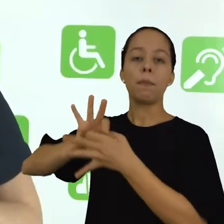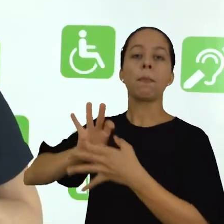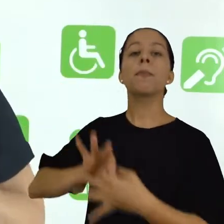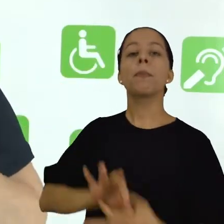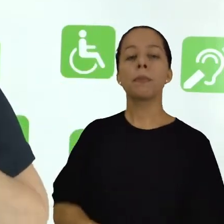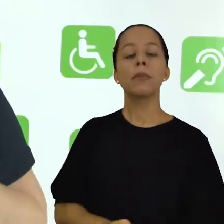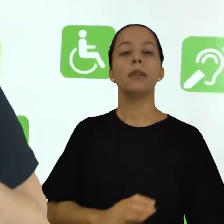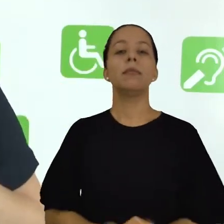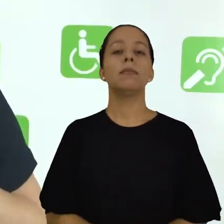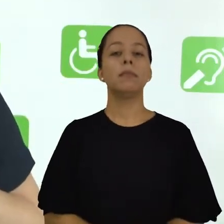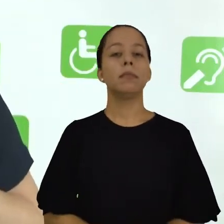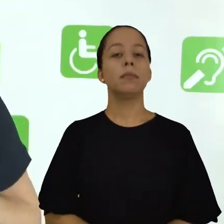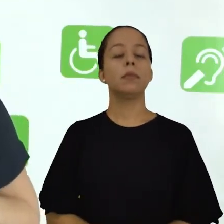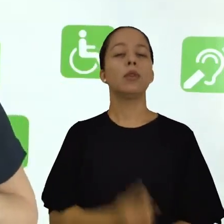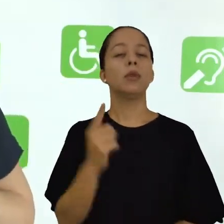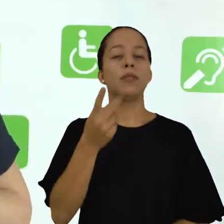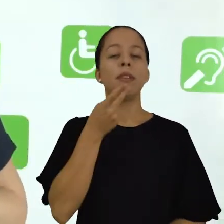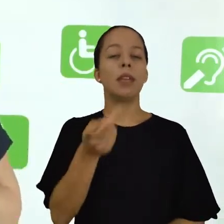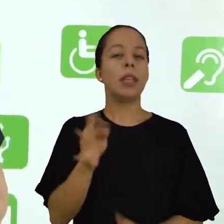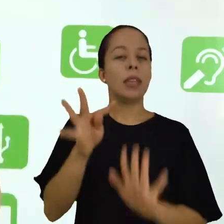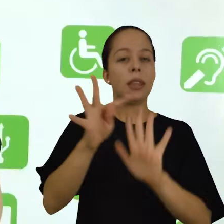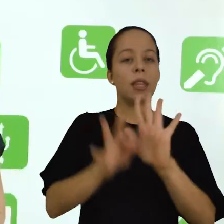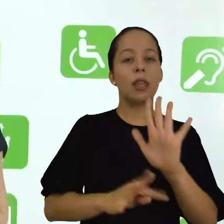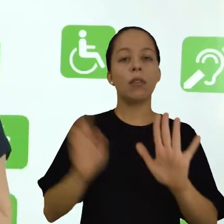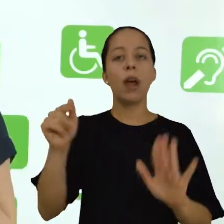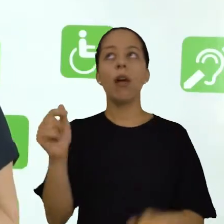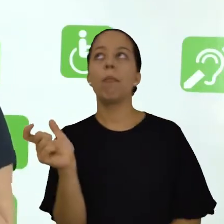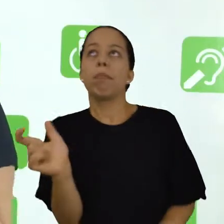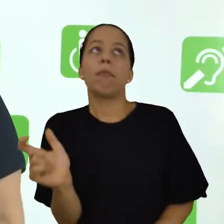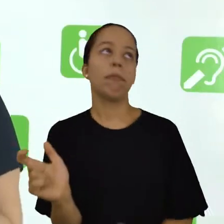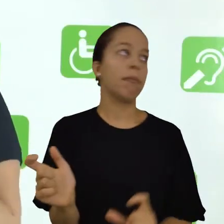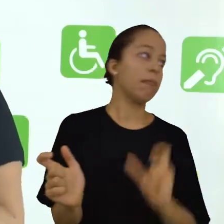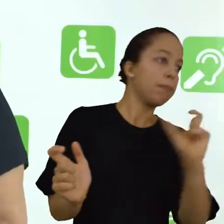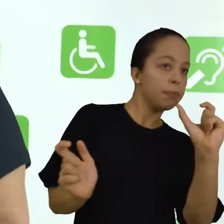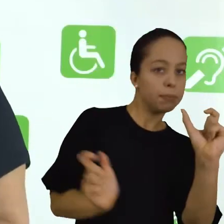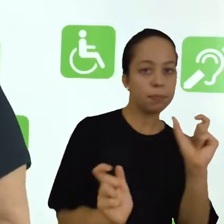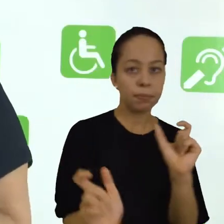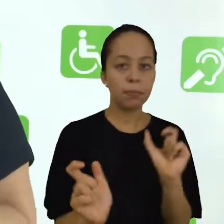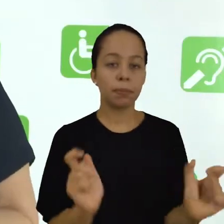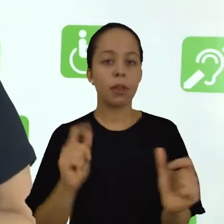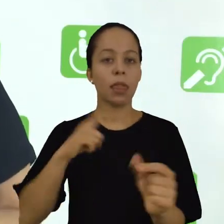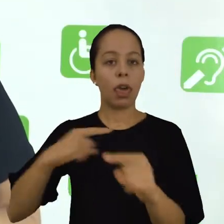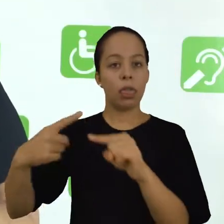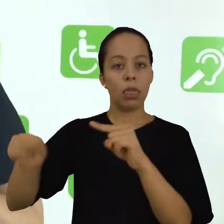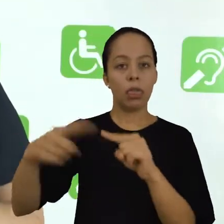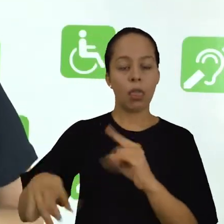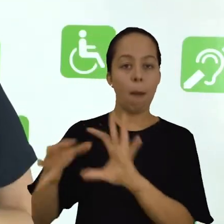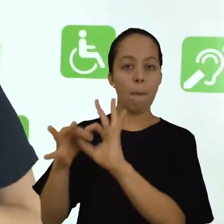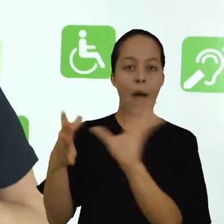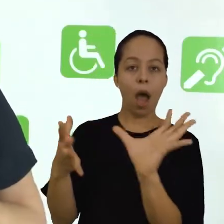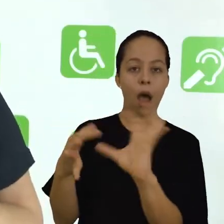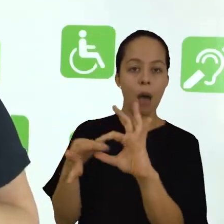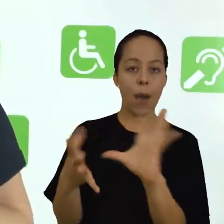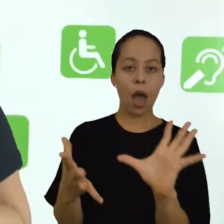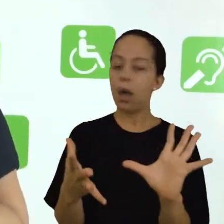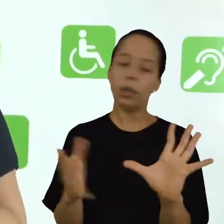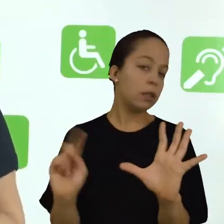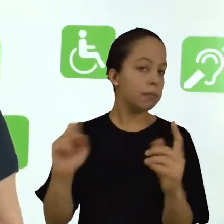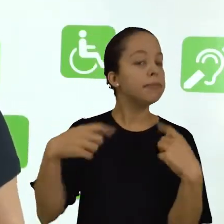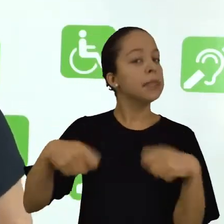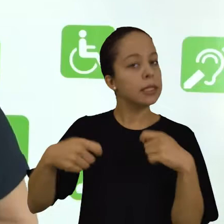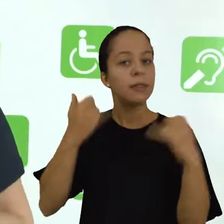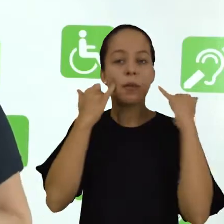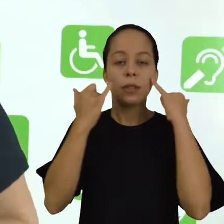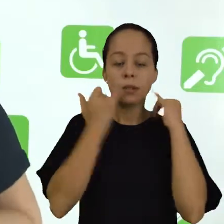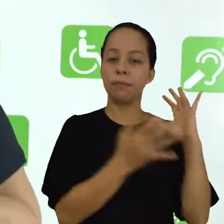entre elas. Não pode ser um texto como a gente costuma chamar de colcha de retalhos. Tem que ser um texto que mostra um encadeamento